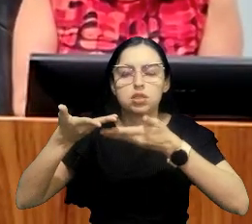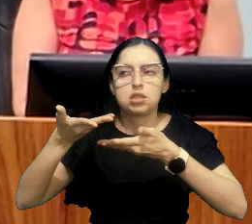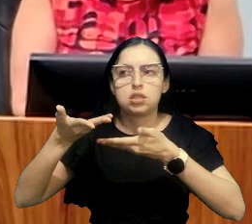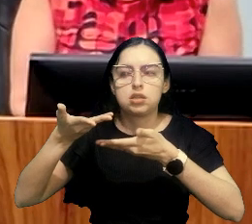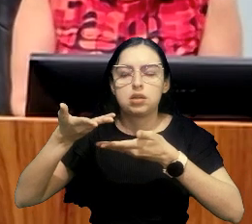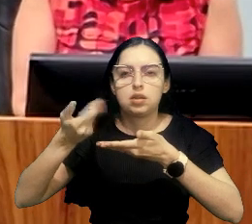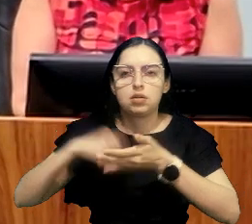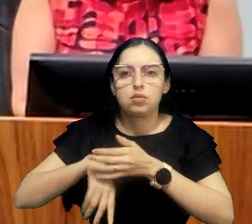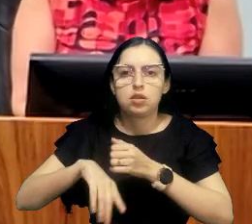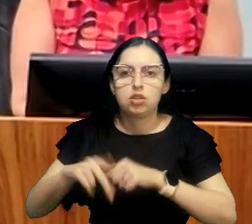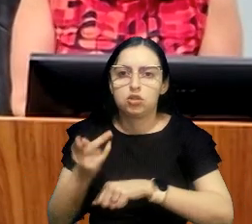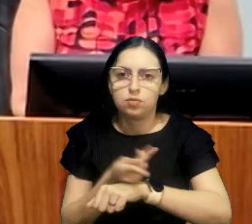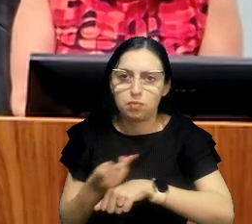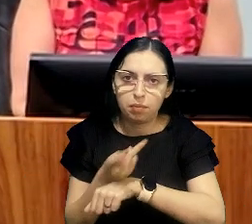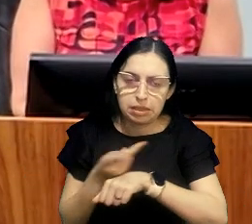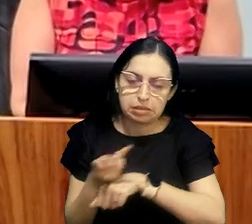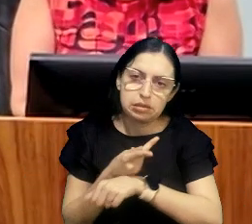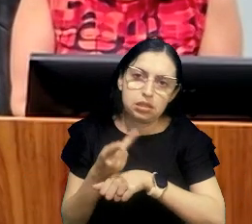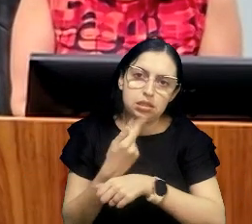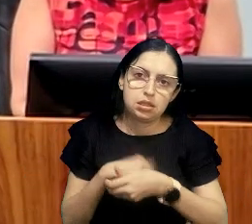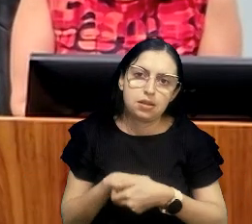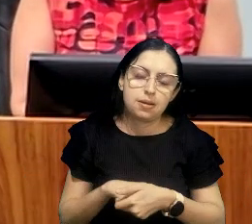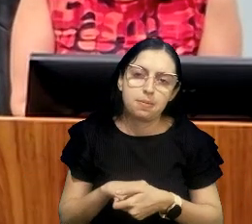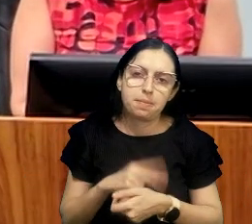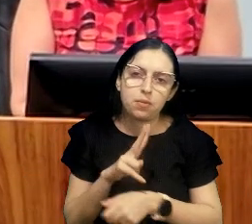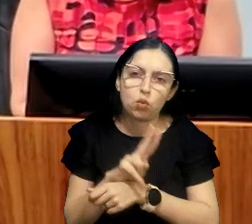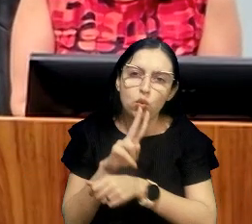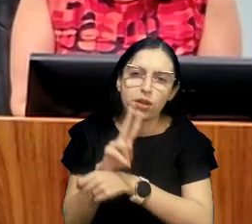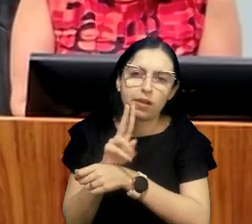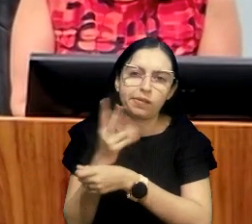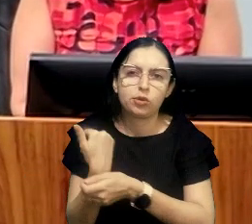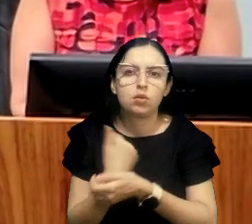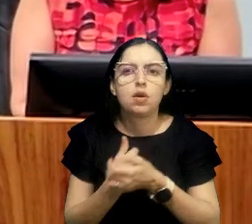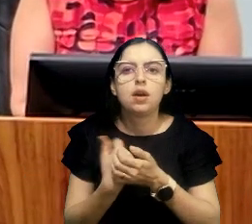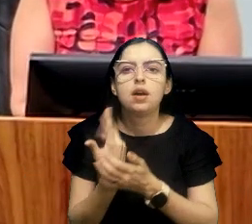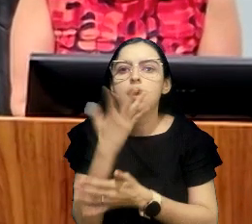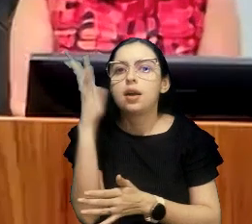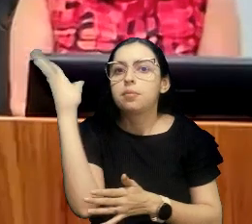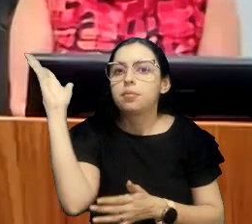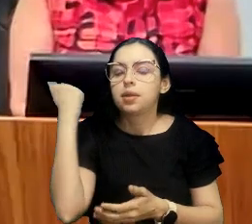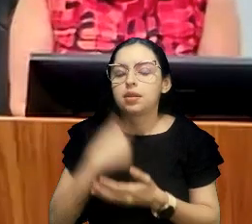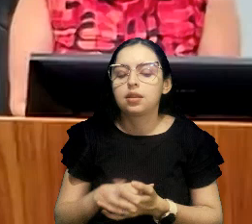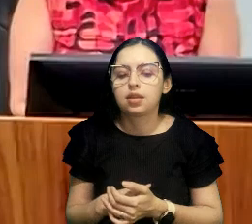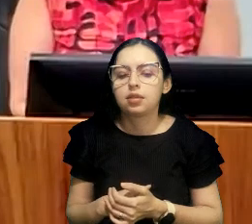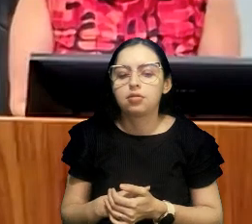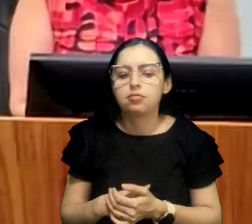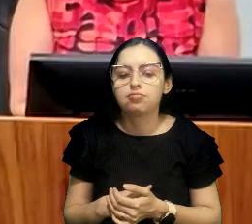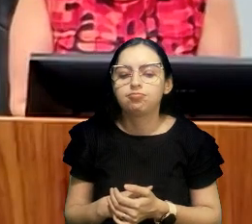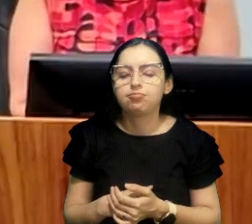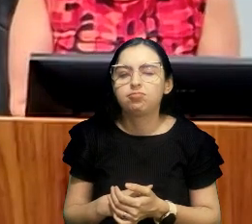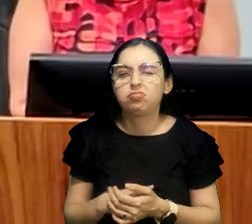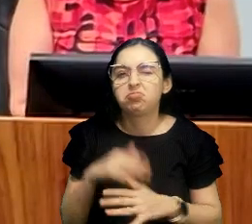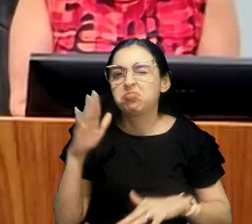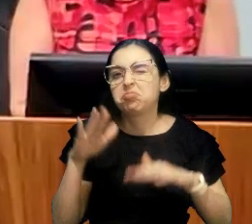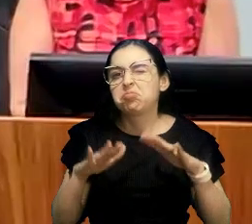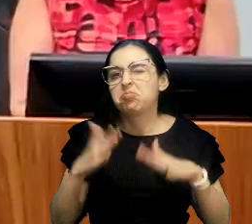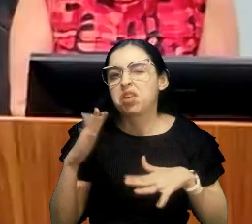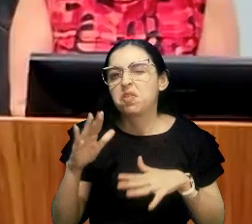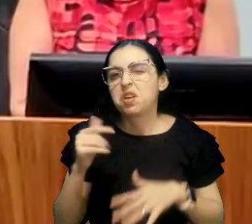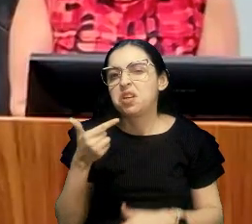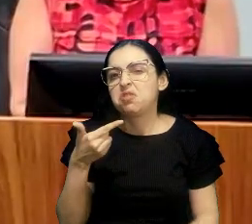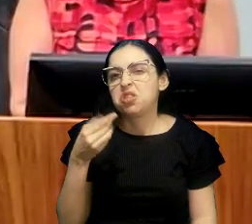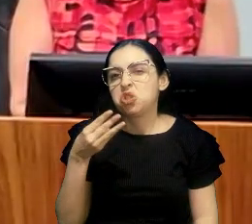ferida ambiental, logo lá, uns quase 24